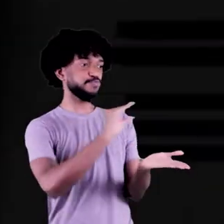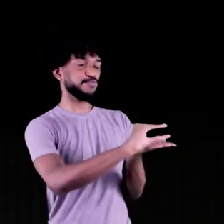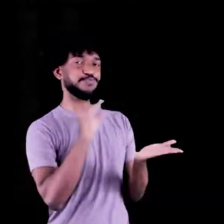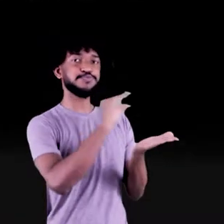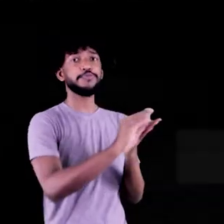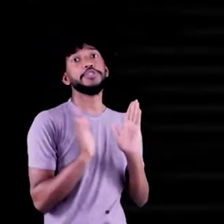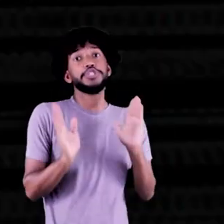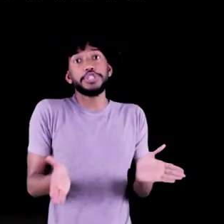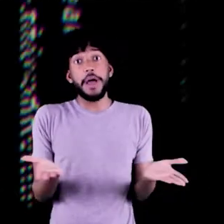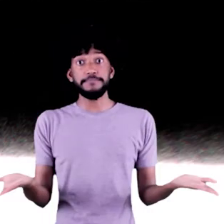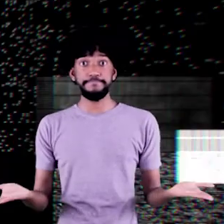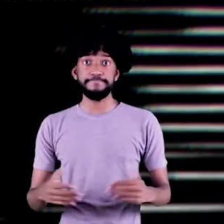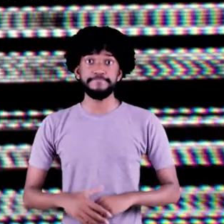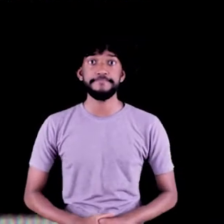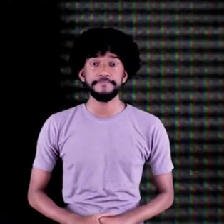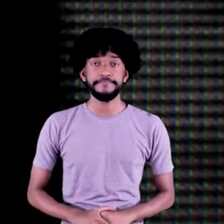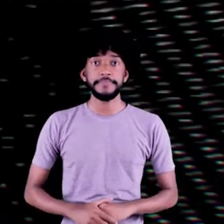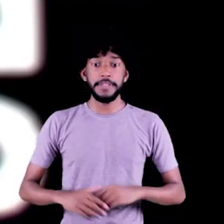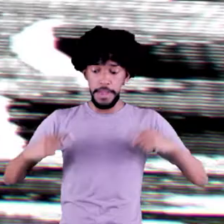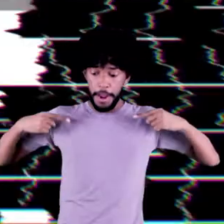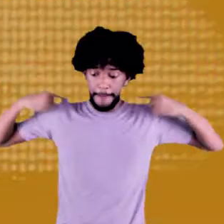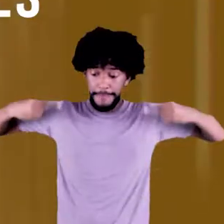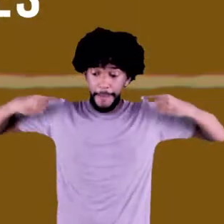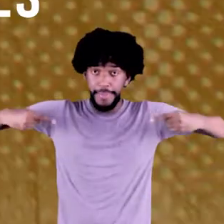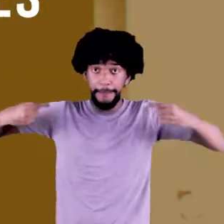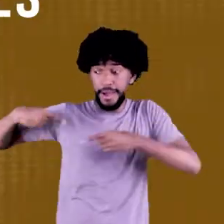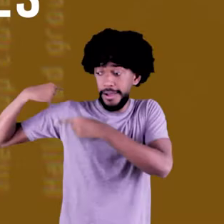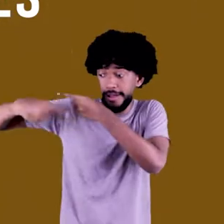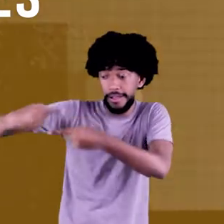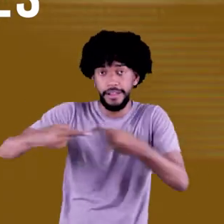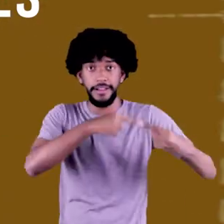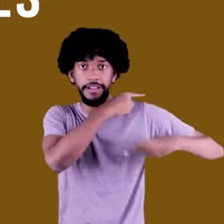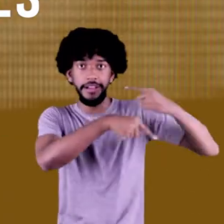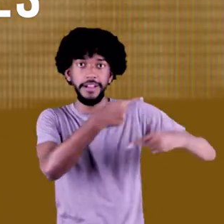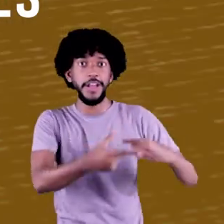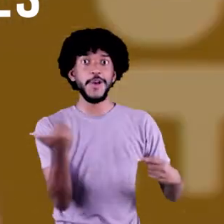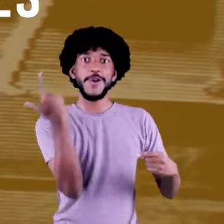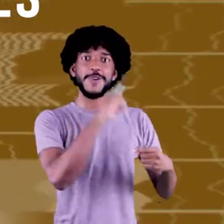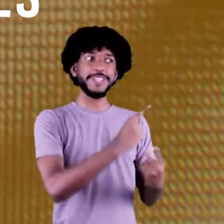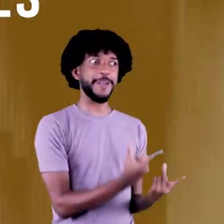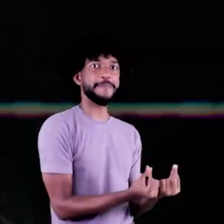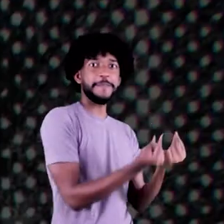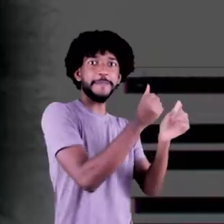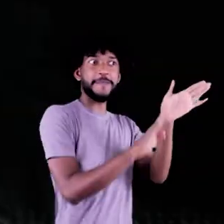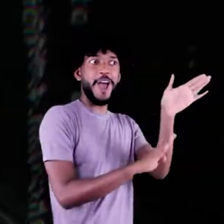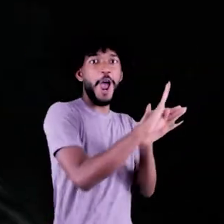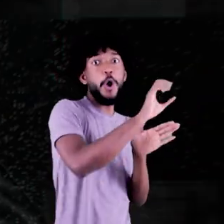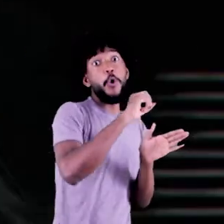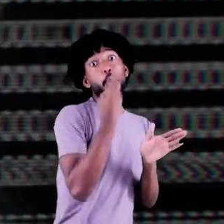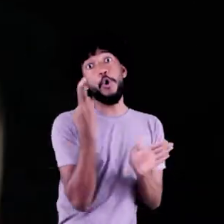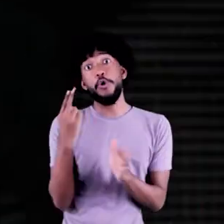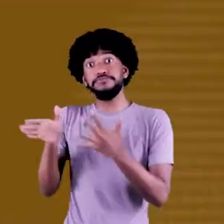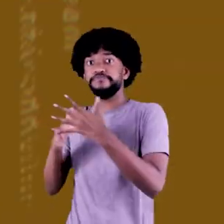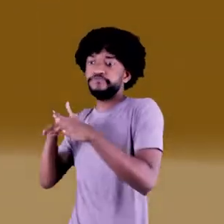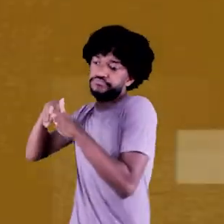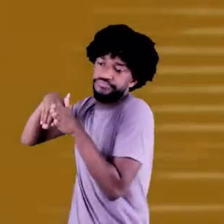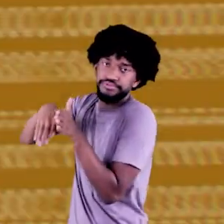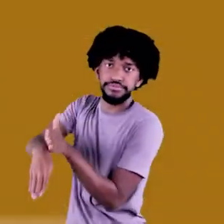subsídio por parte do governo. Seus descendentes se beneficiam ou padecem dessa história até hoje.